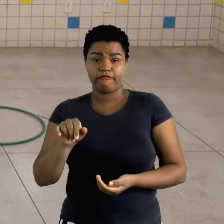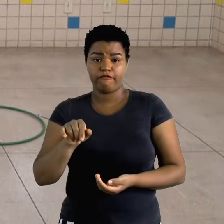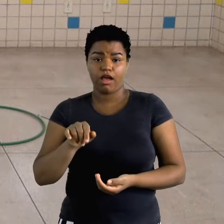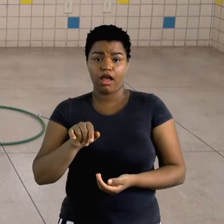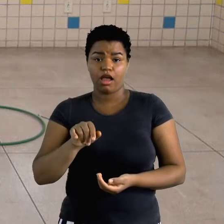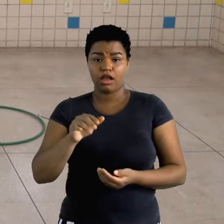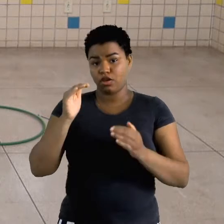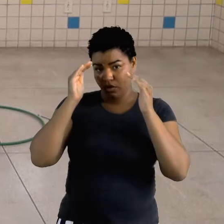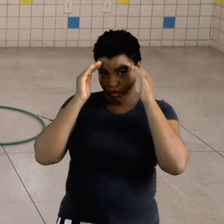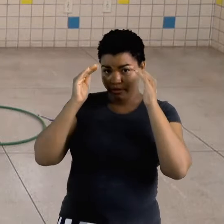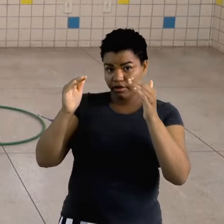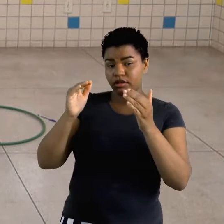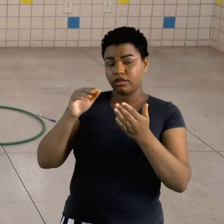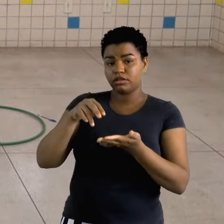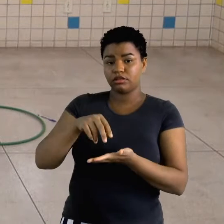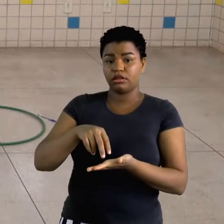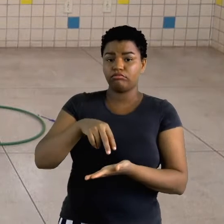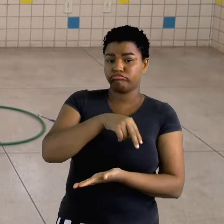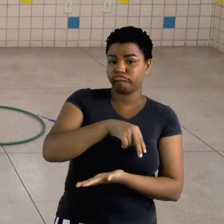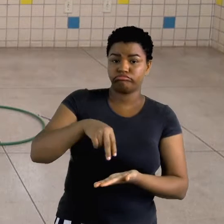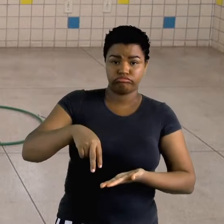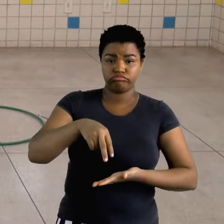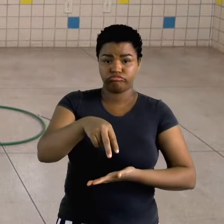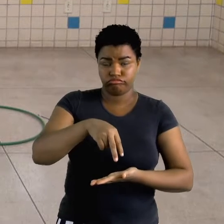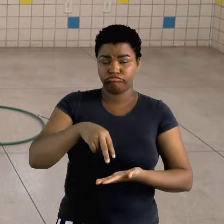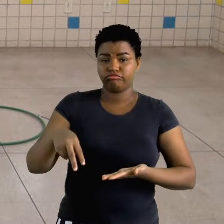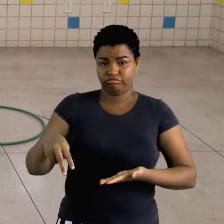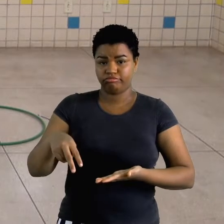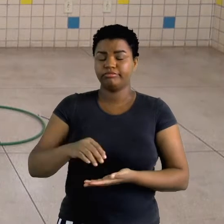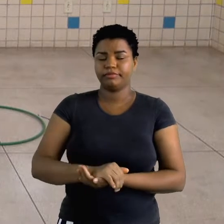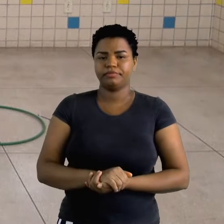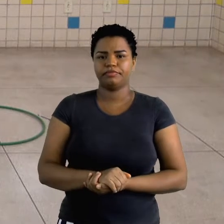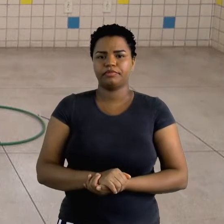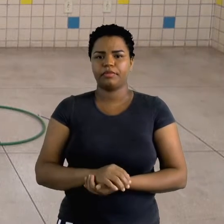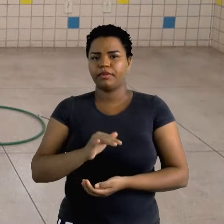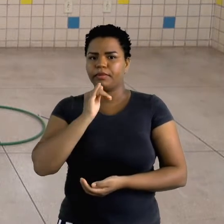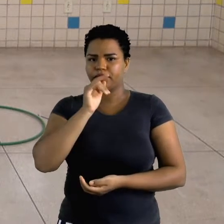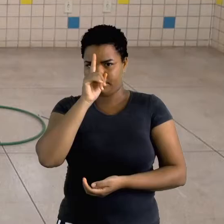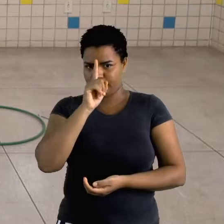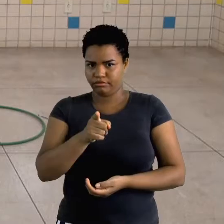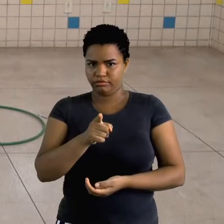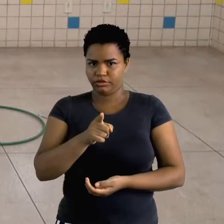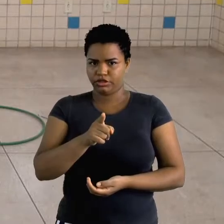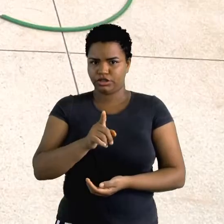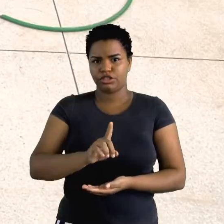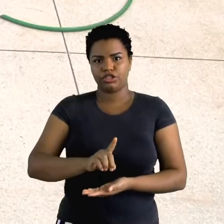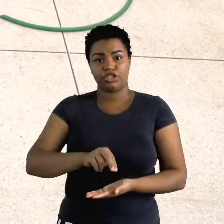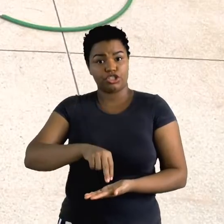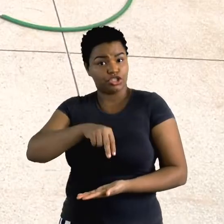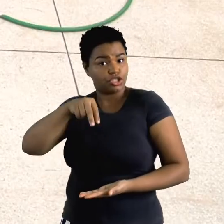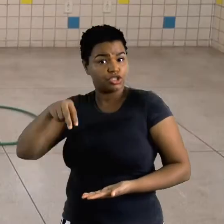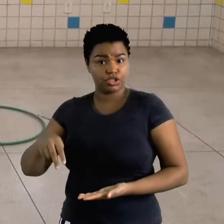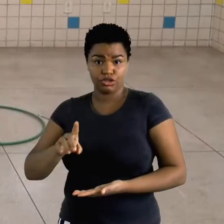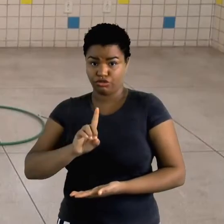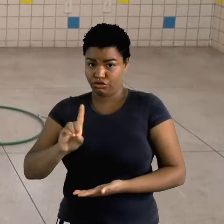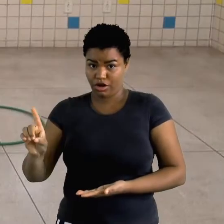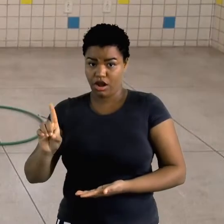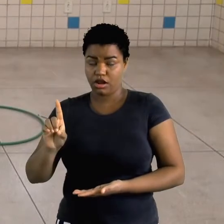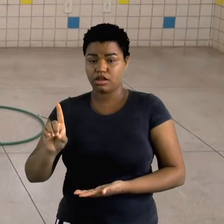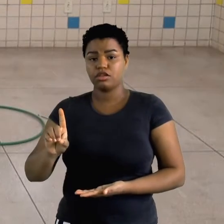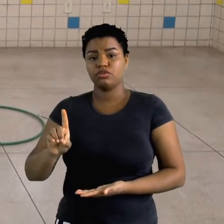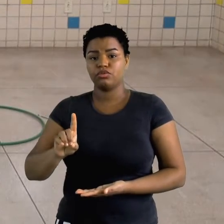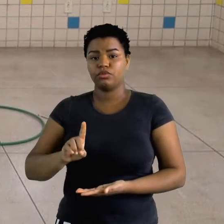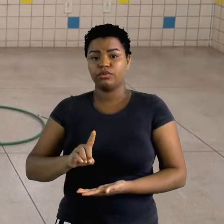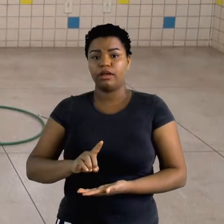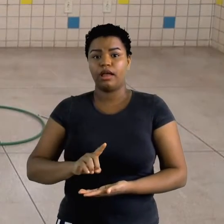o comando lhe disser. Ok? Por exemplo, o comando do lado direito, você vai para o lado direito. Depois